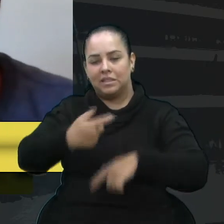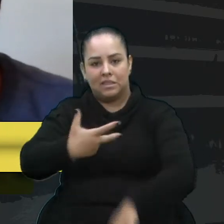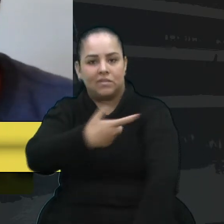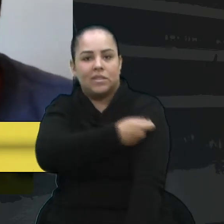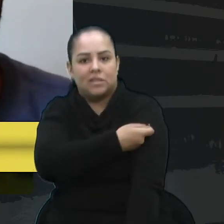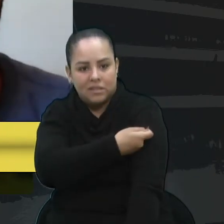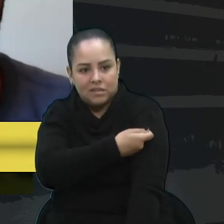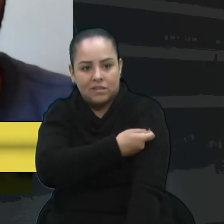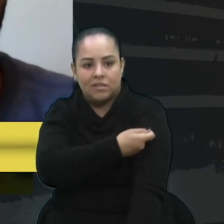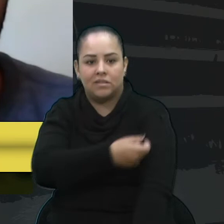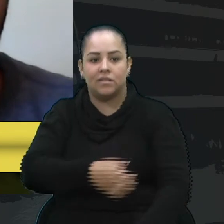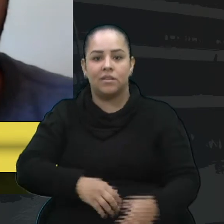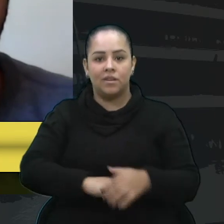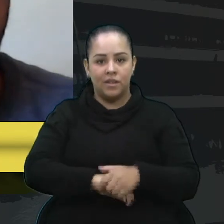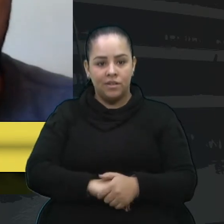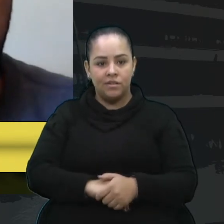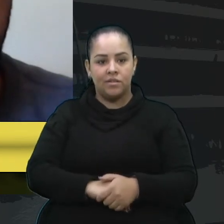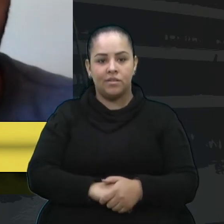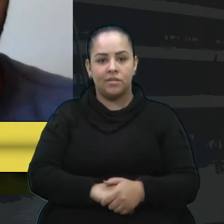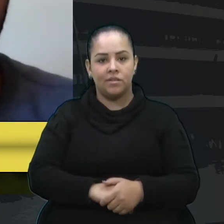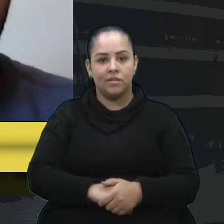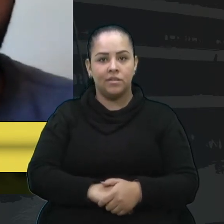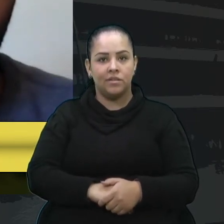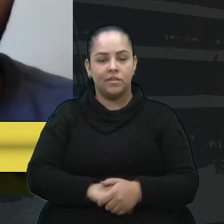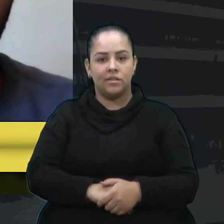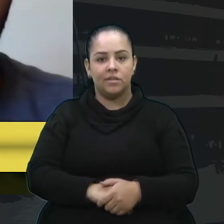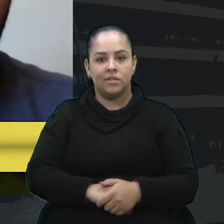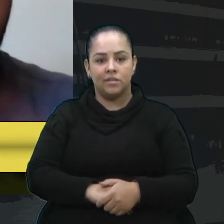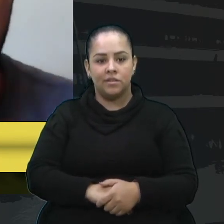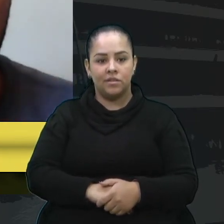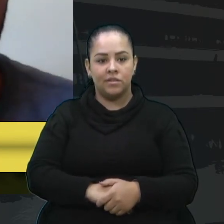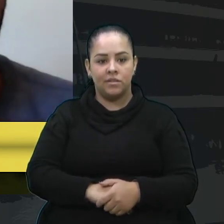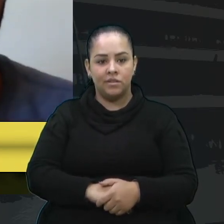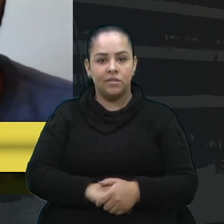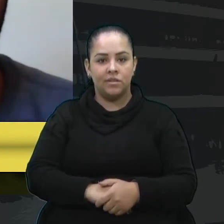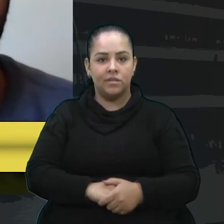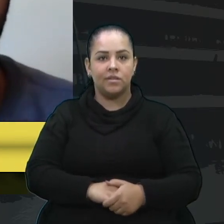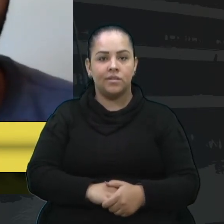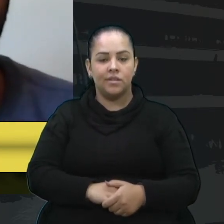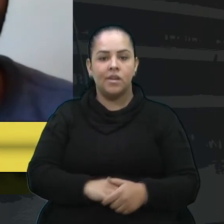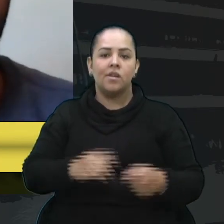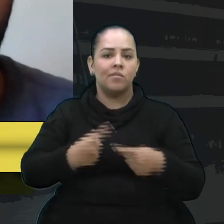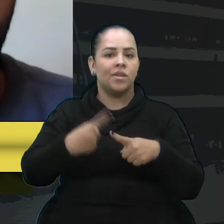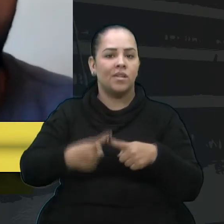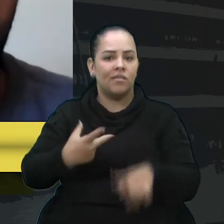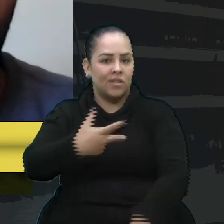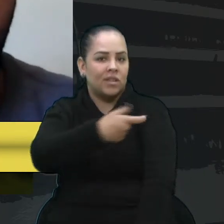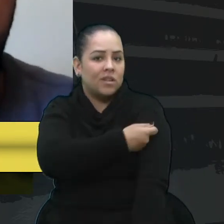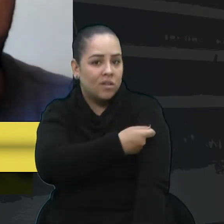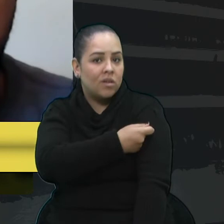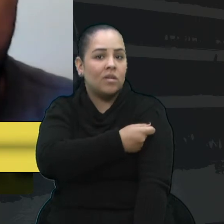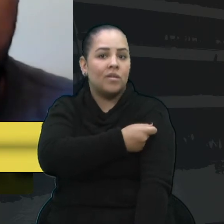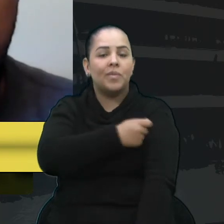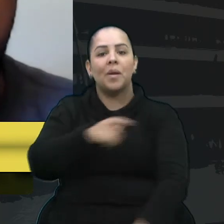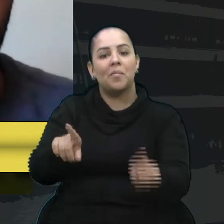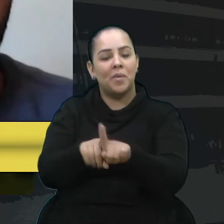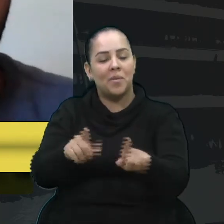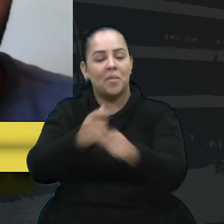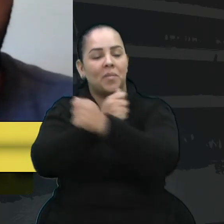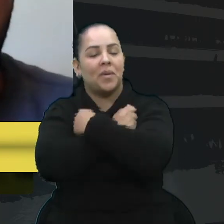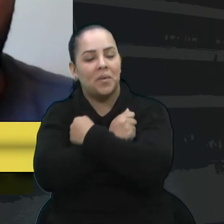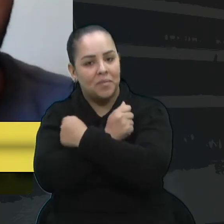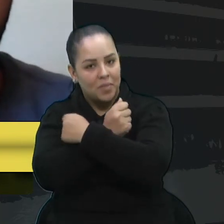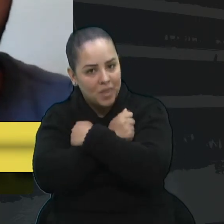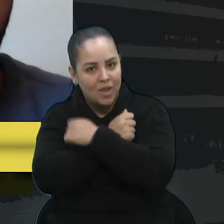tantas outras. Então, eu queria destacar aqui o início desse processo de vacinação, mandar um abraço fraterno